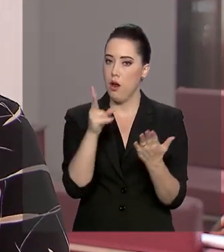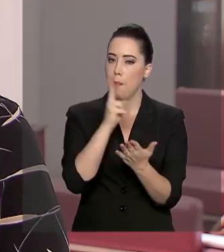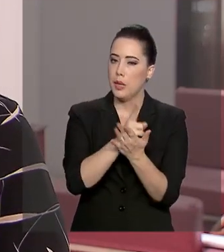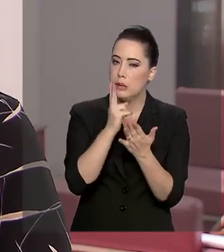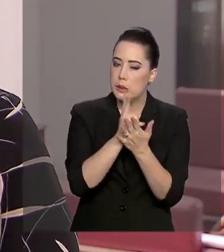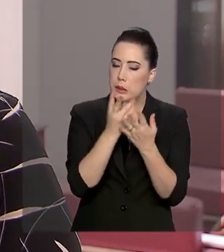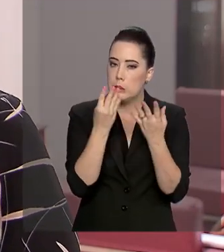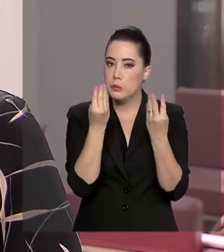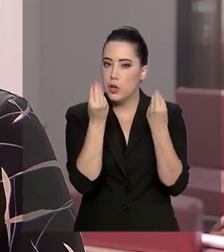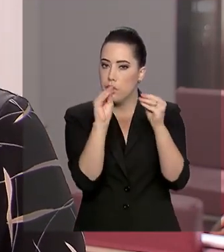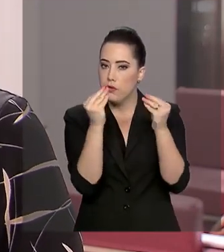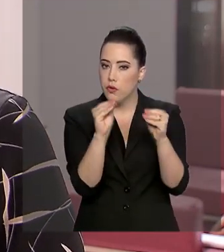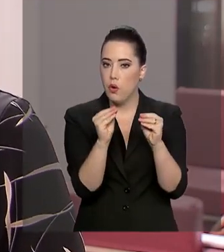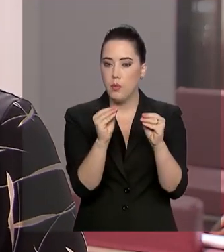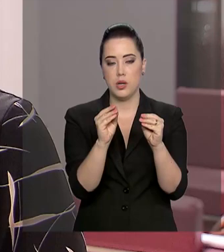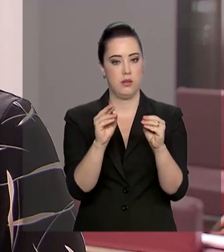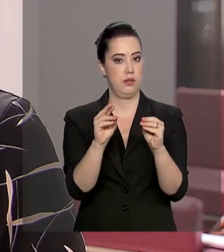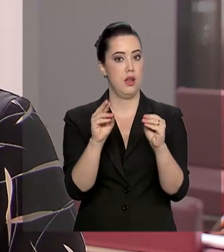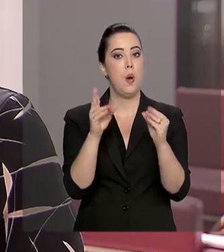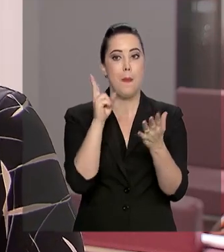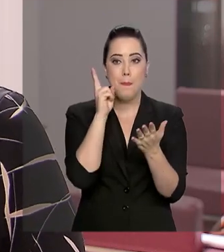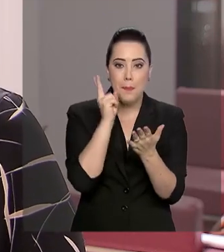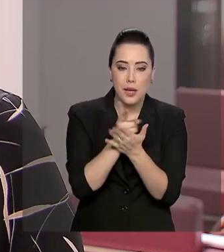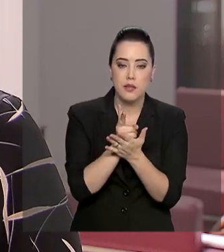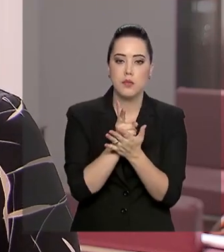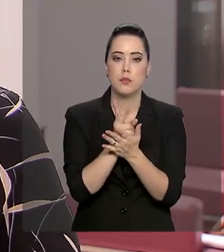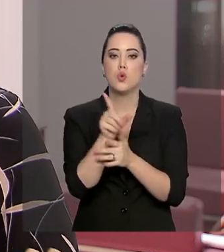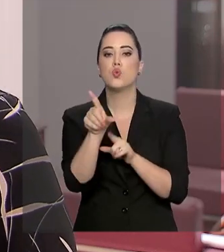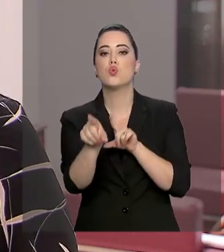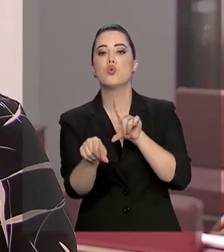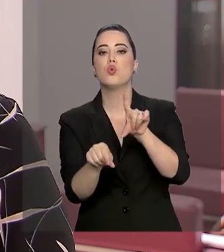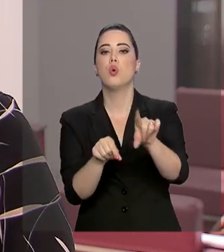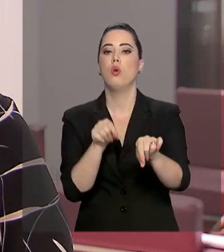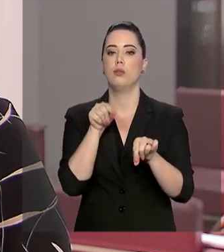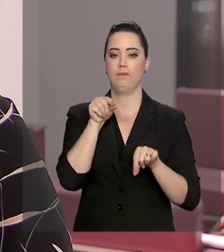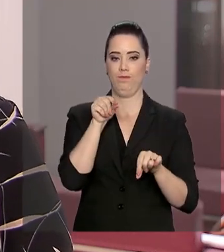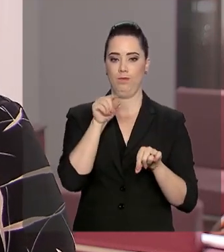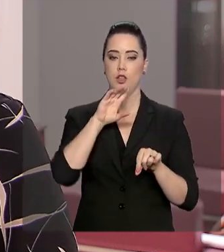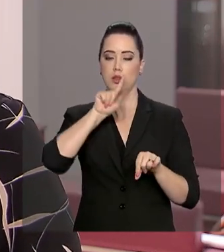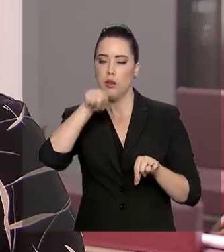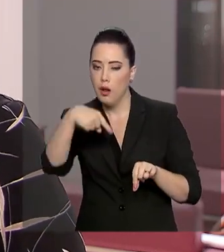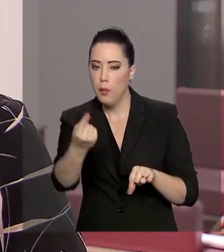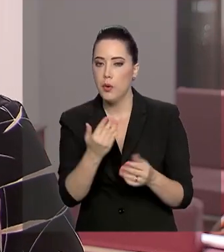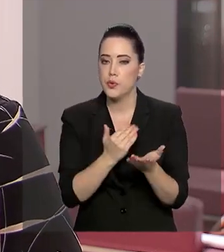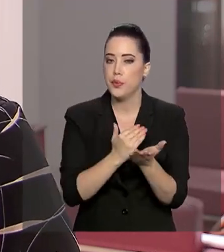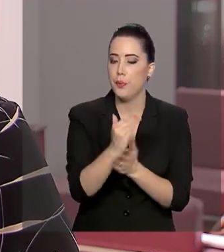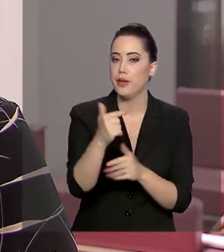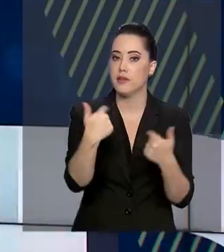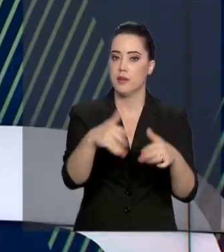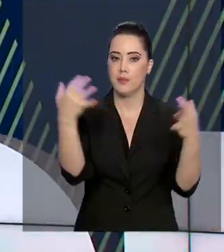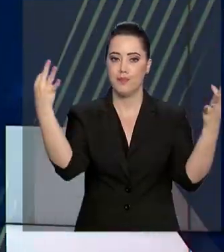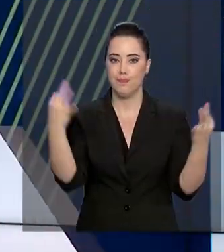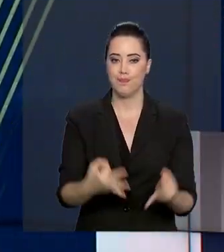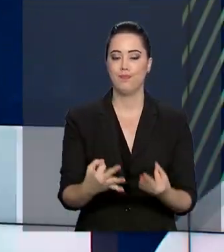de informação, sem a simetria de informação, decidam. E a partir daí implementem ações muito mais efetivas.